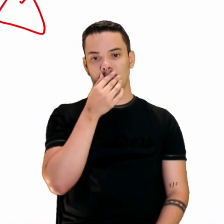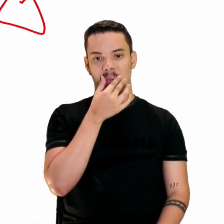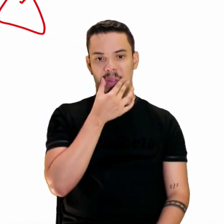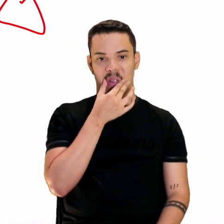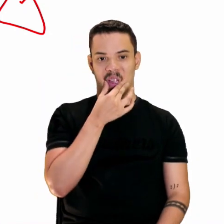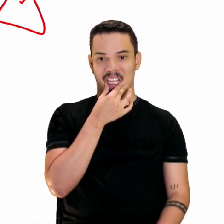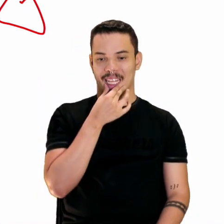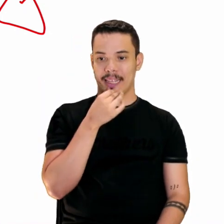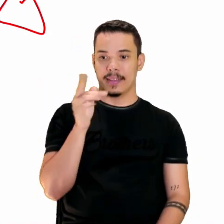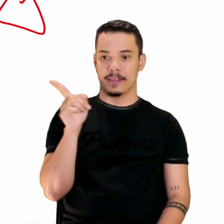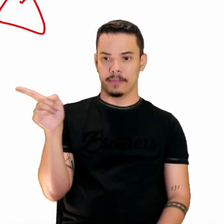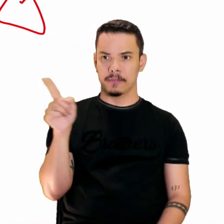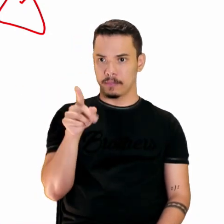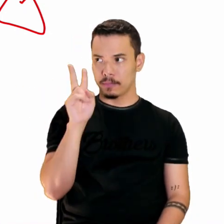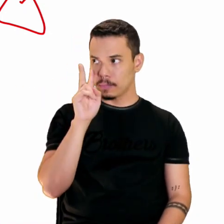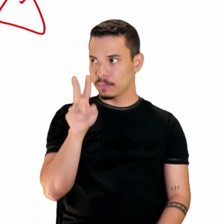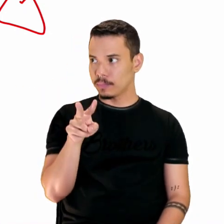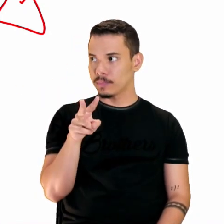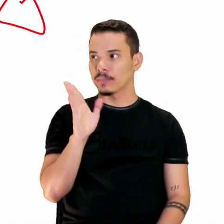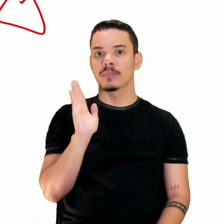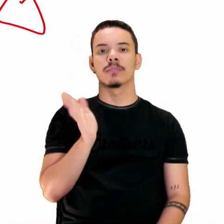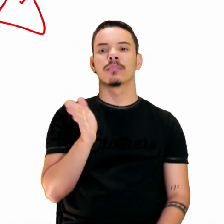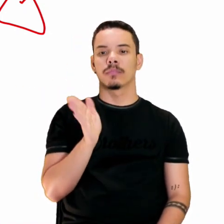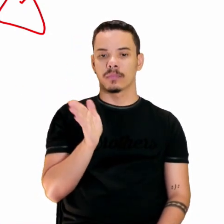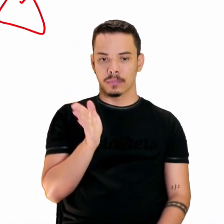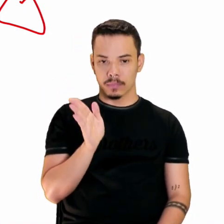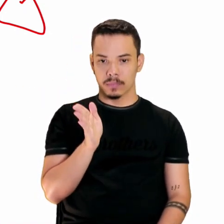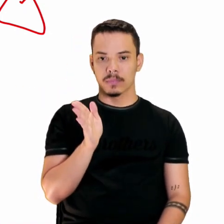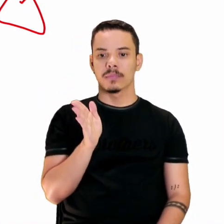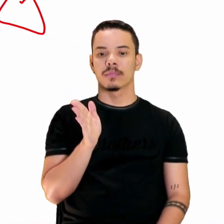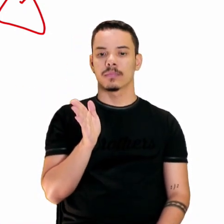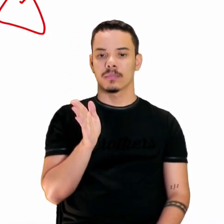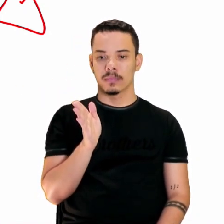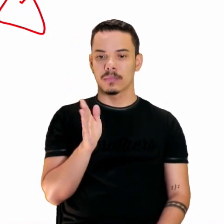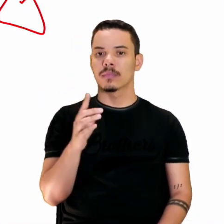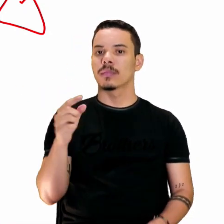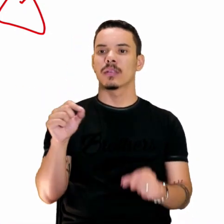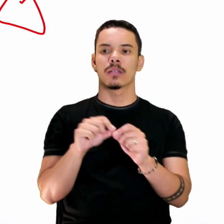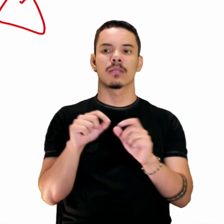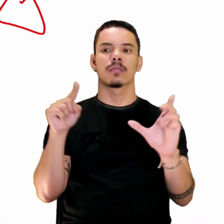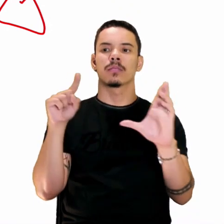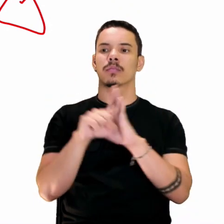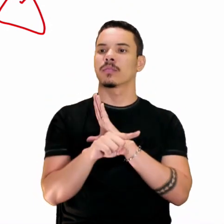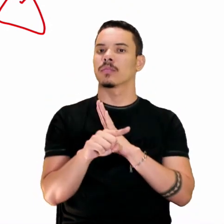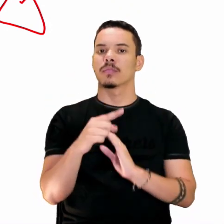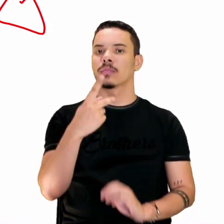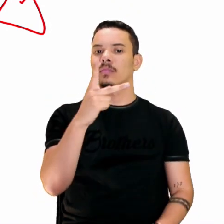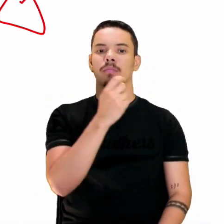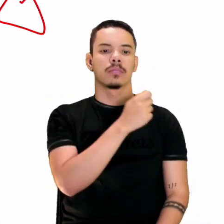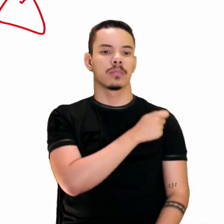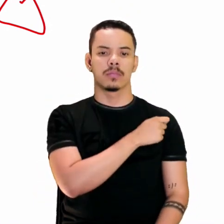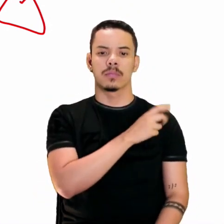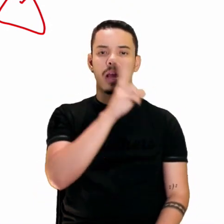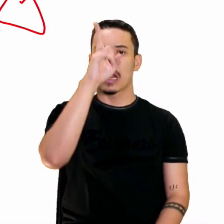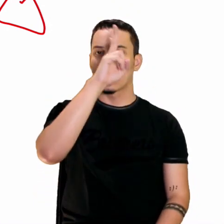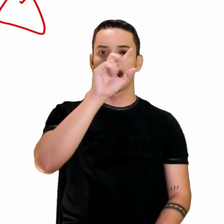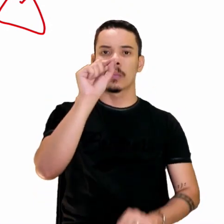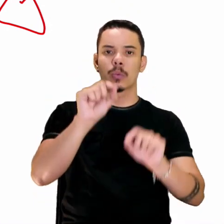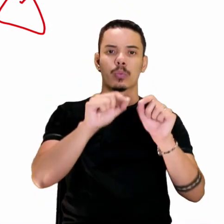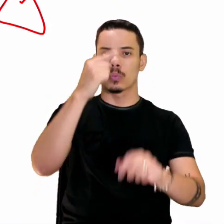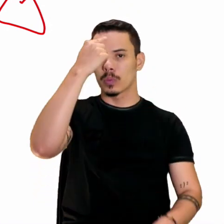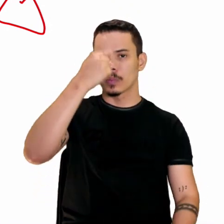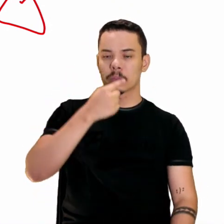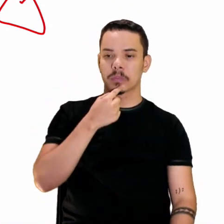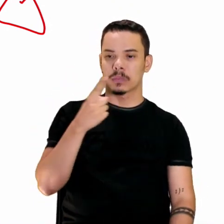quadro assim. Você já viu, Márcia? Já. Aí, a gente faz a pergunta ao aluno. O que te lembra essa imagem,